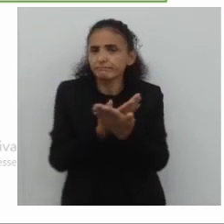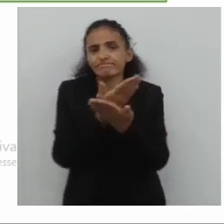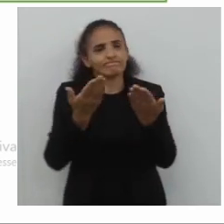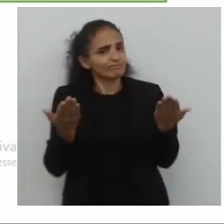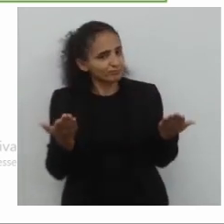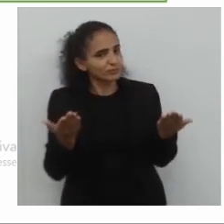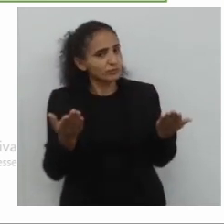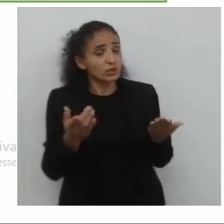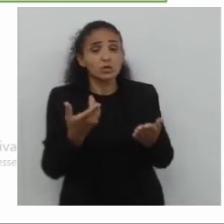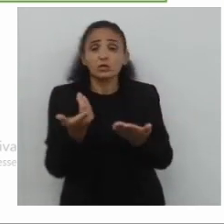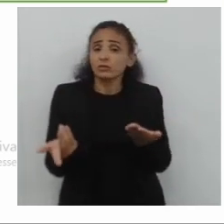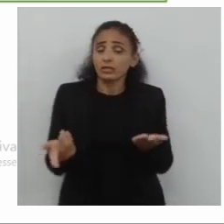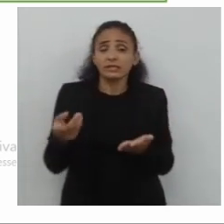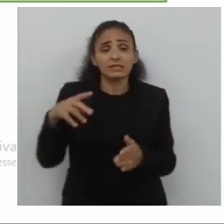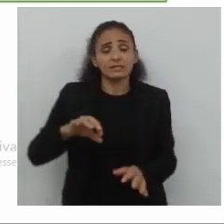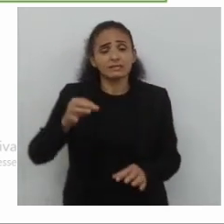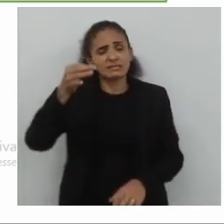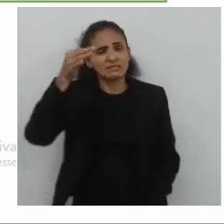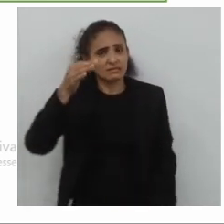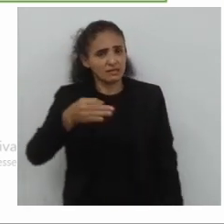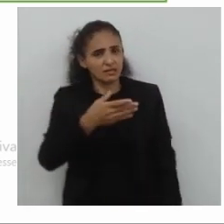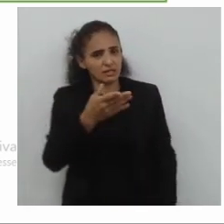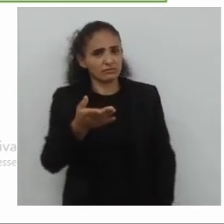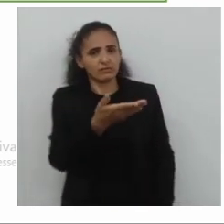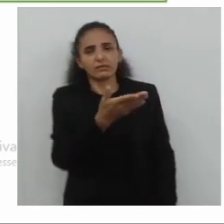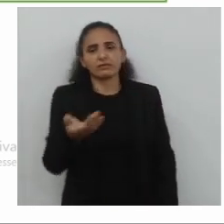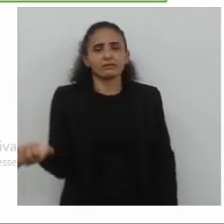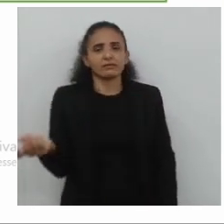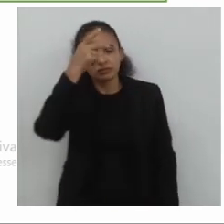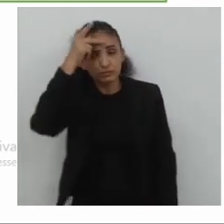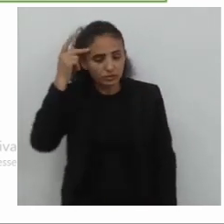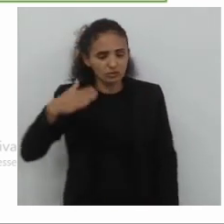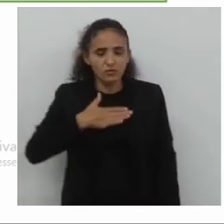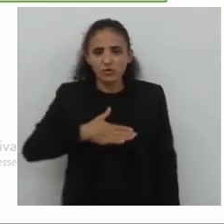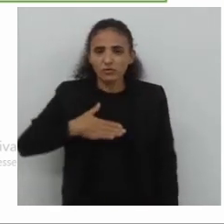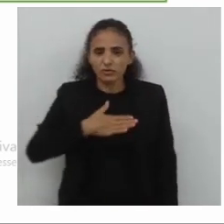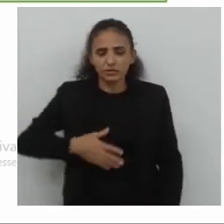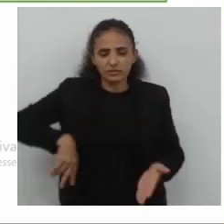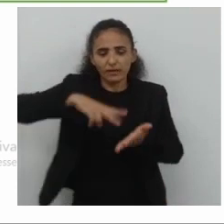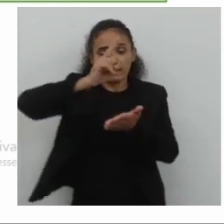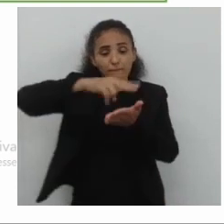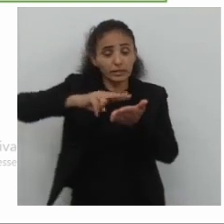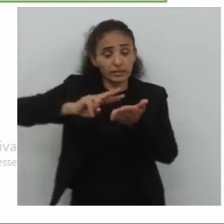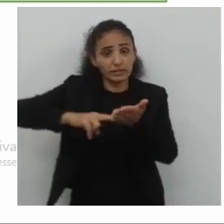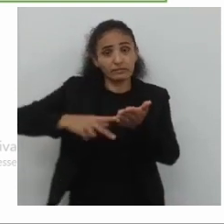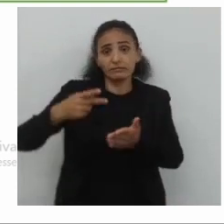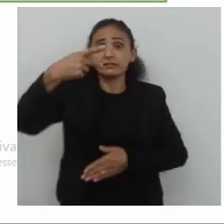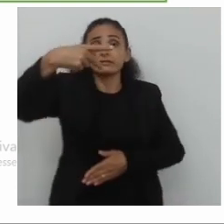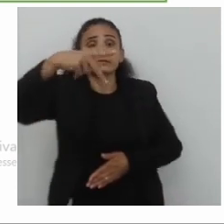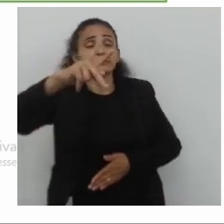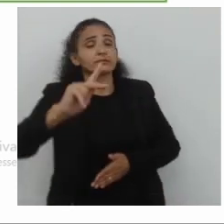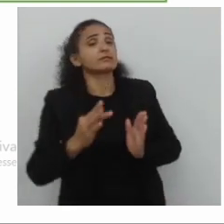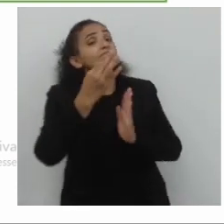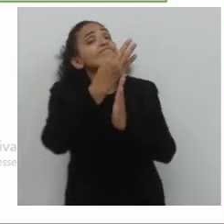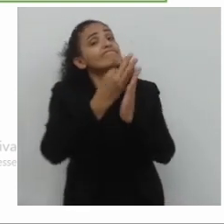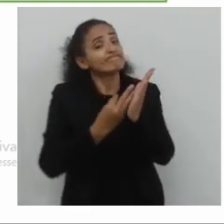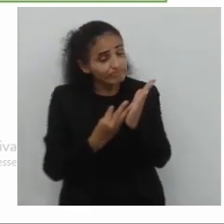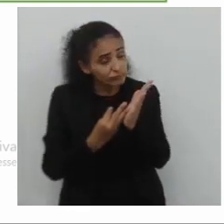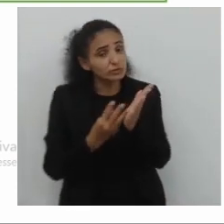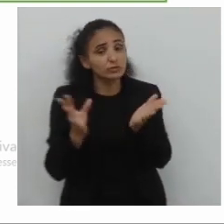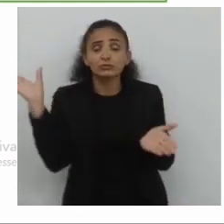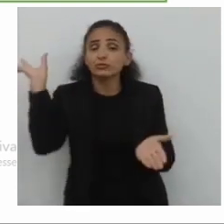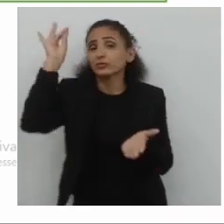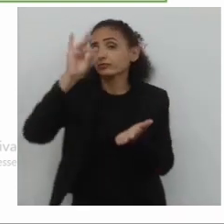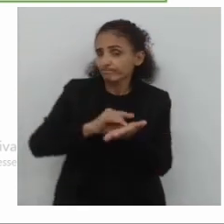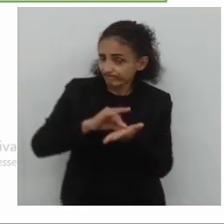-receptor, o qual, normalmente, concede um crédito de confiança ao autor, até que se prove